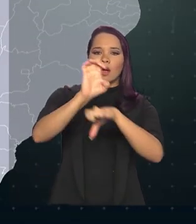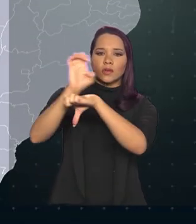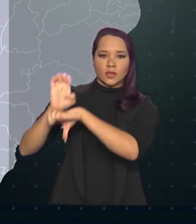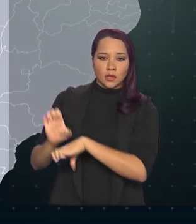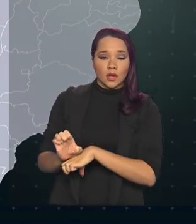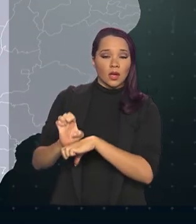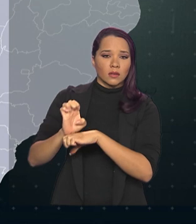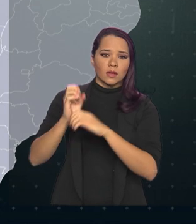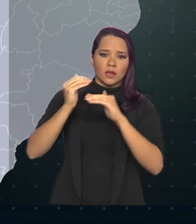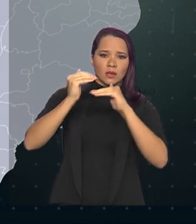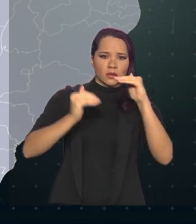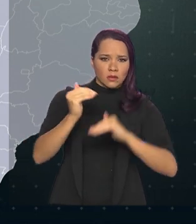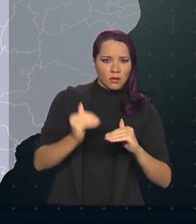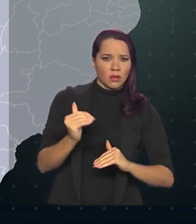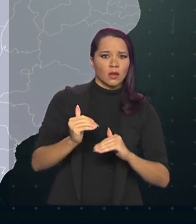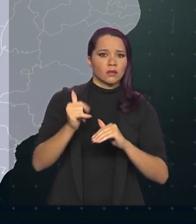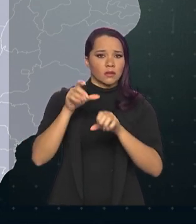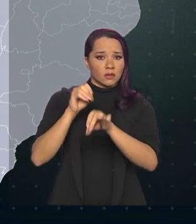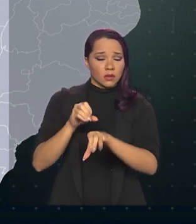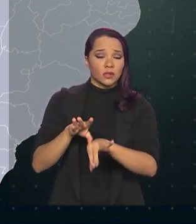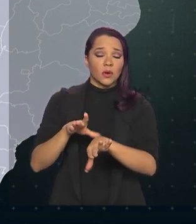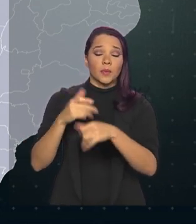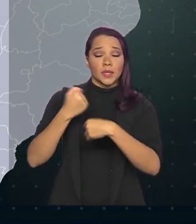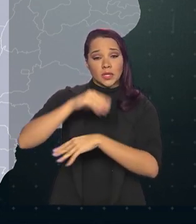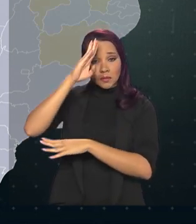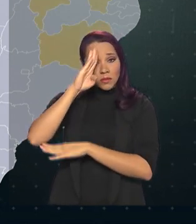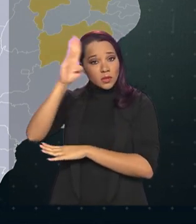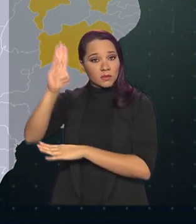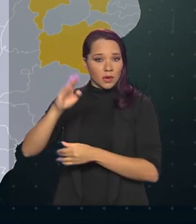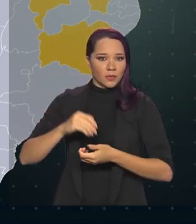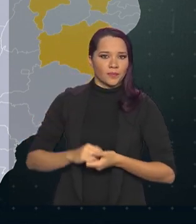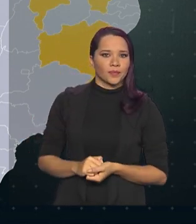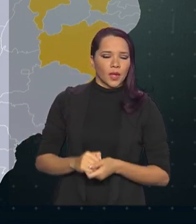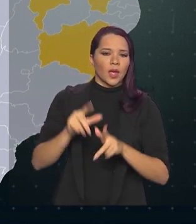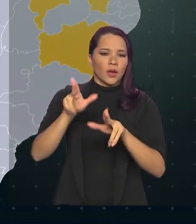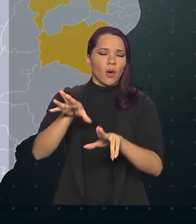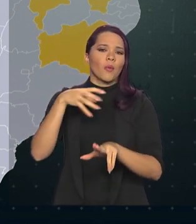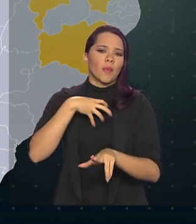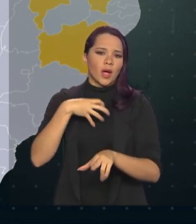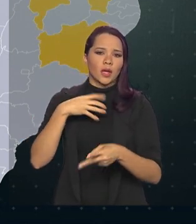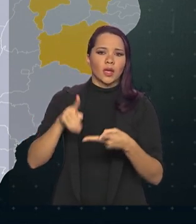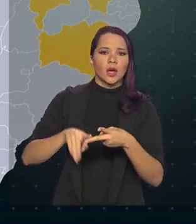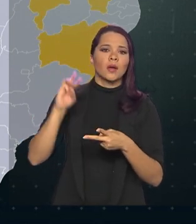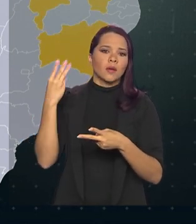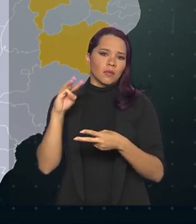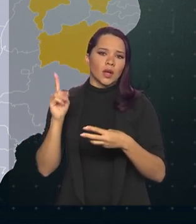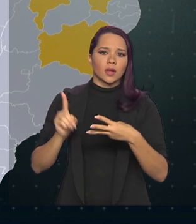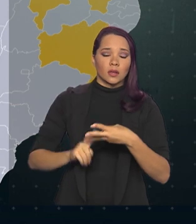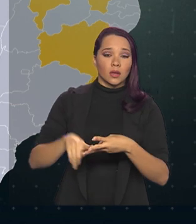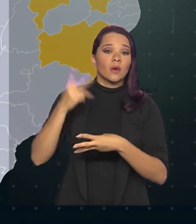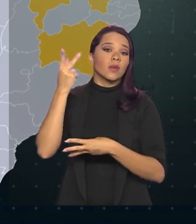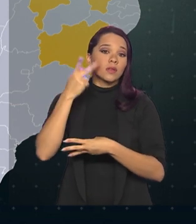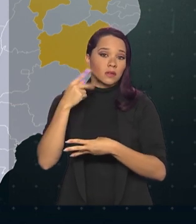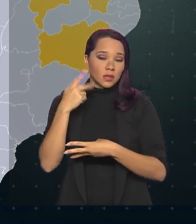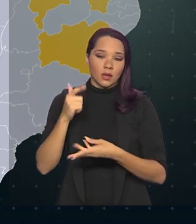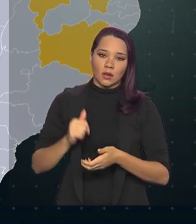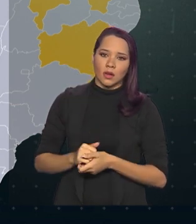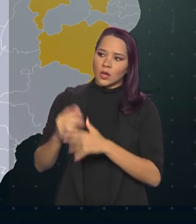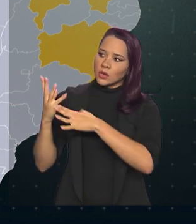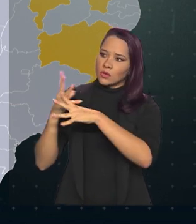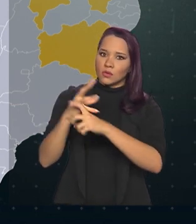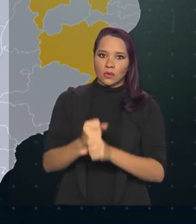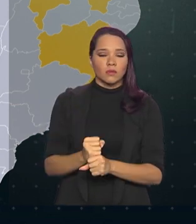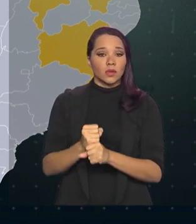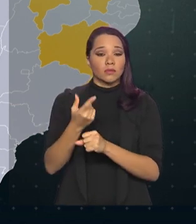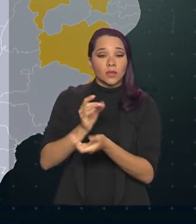maior desigualdade na educação devem ter prioridade. É o caso da Bahia, do Maranhão e do Ceará, que juntos